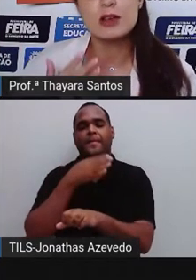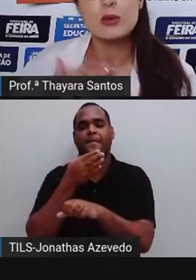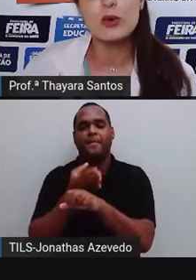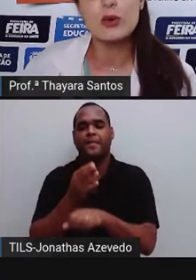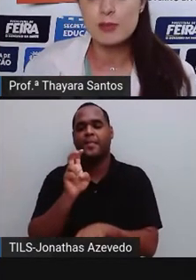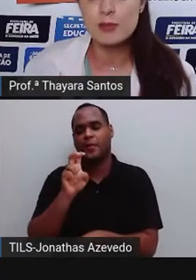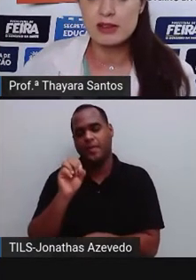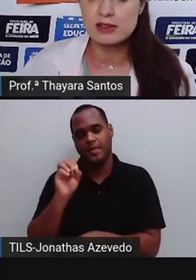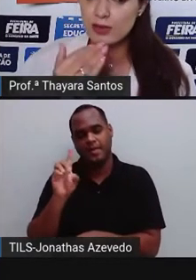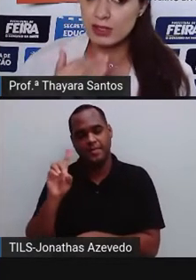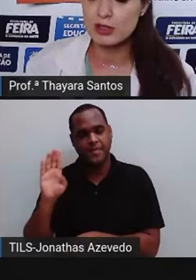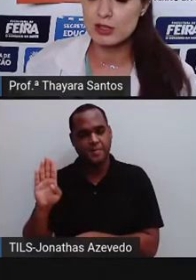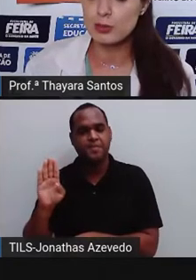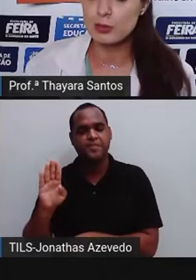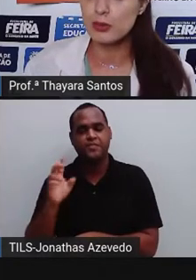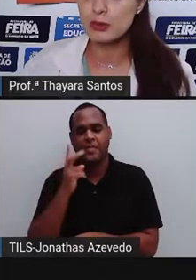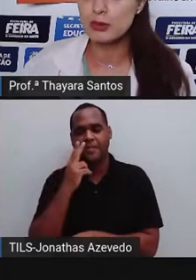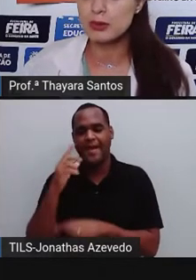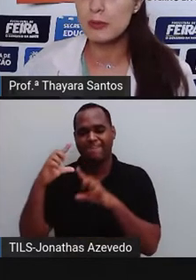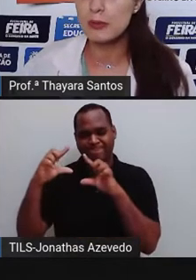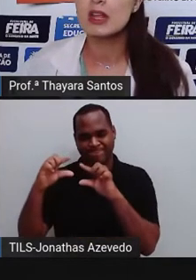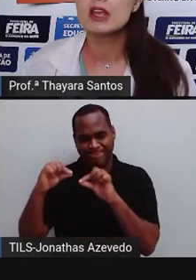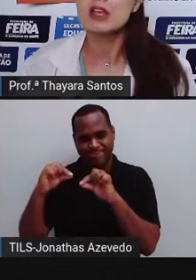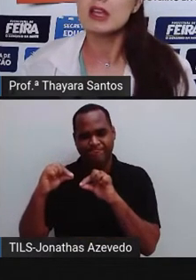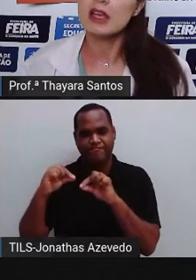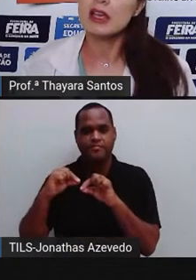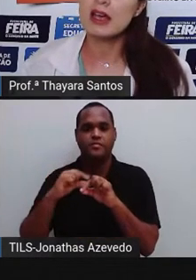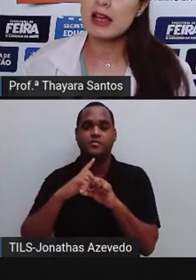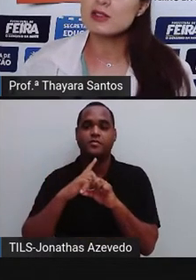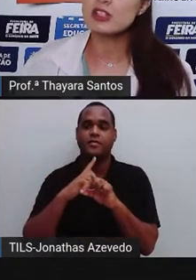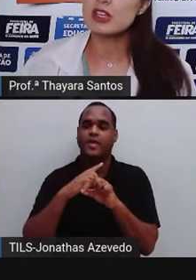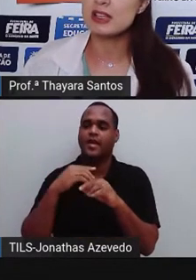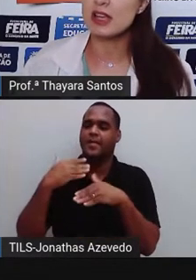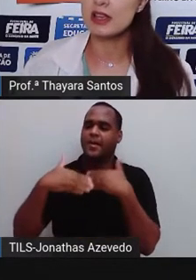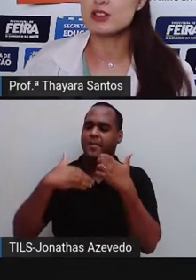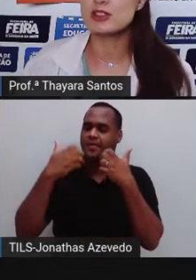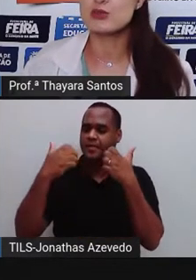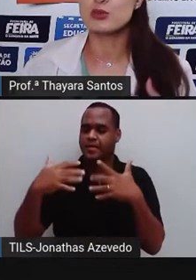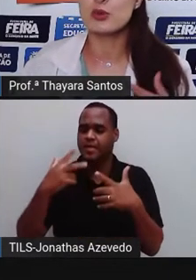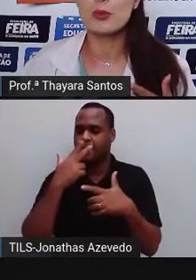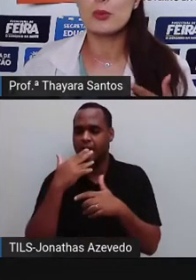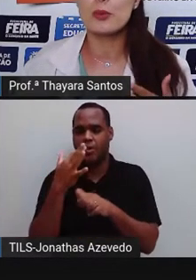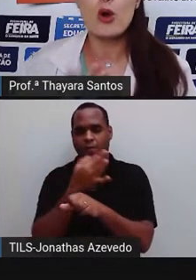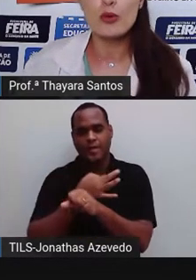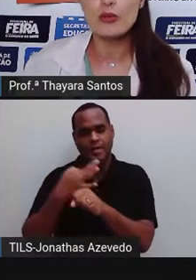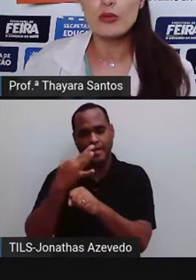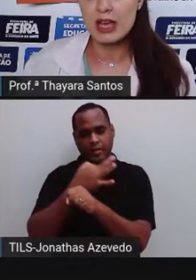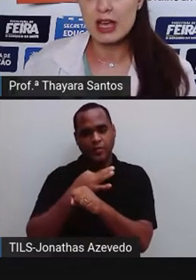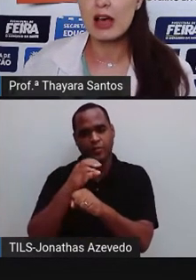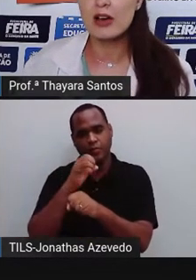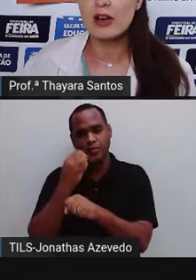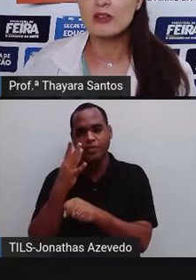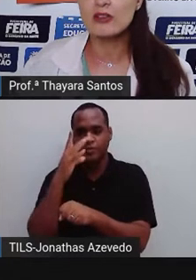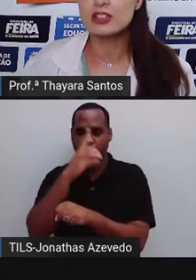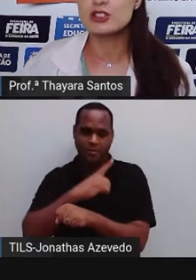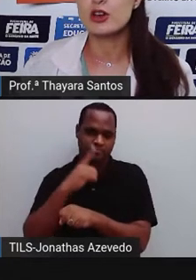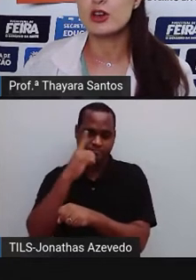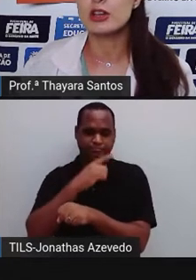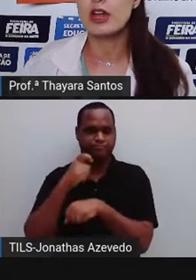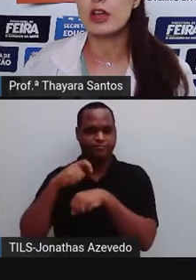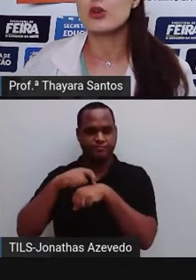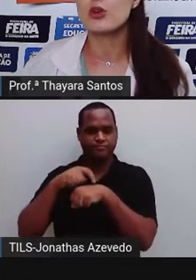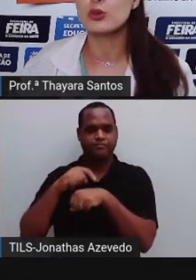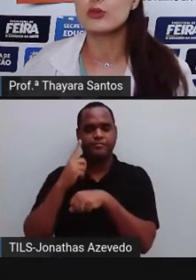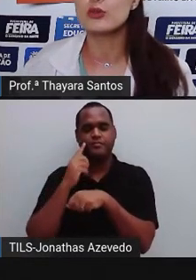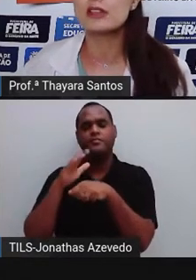50 decibéis. Estão vendo que está diminuindo, né? E caso o dia seguinte seja um domingo ou um feriado, a faixa de